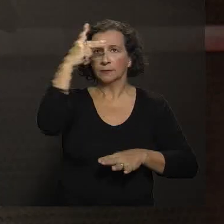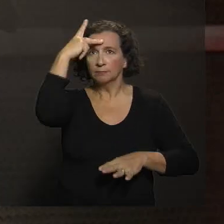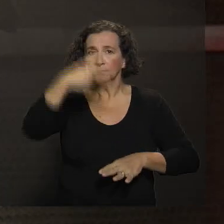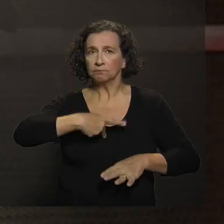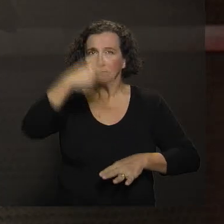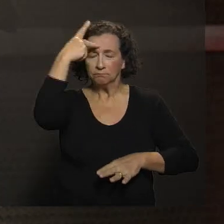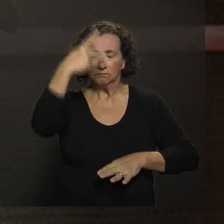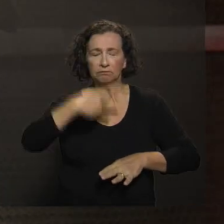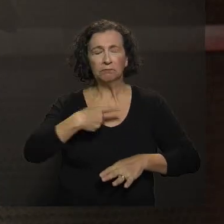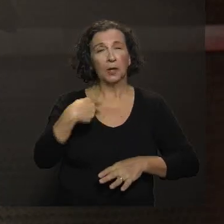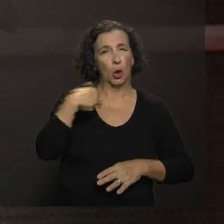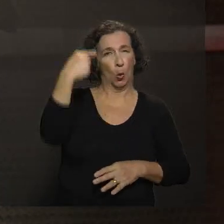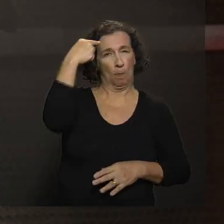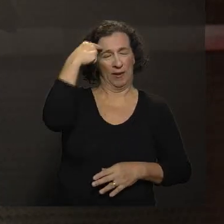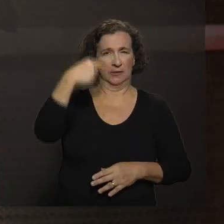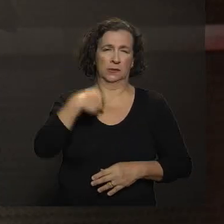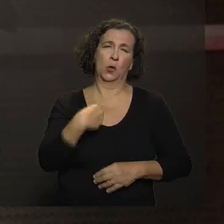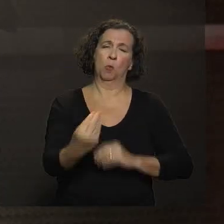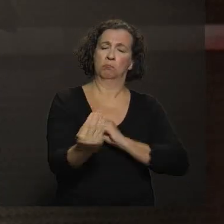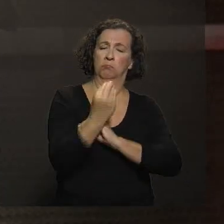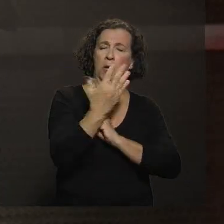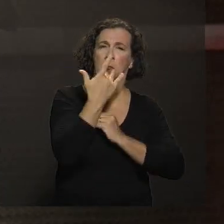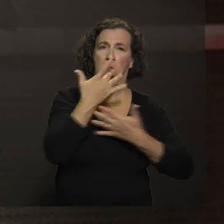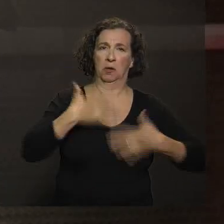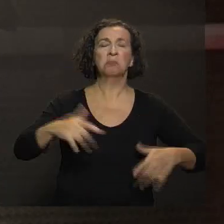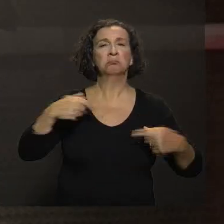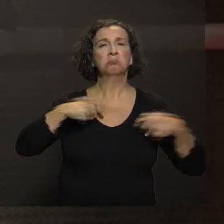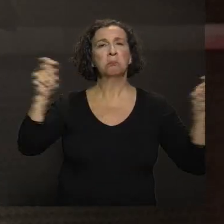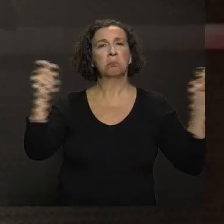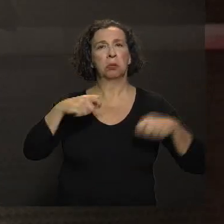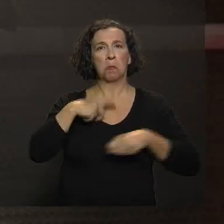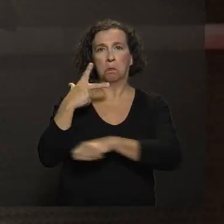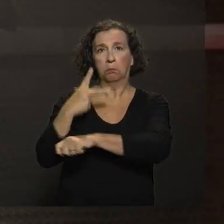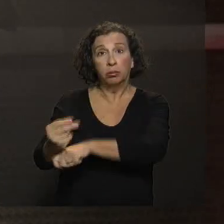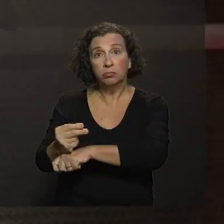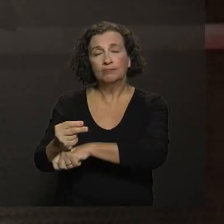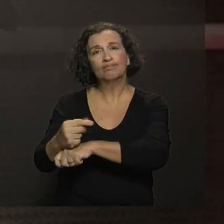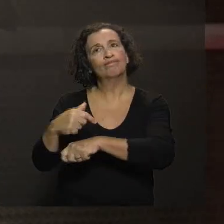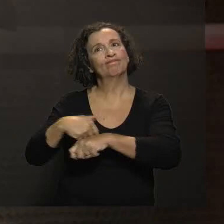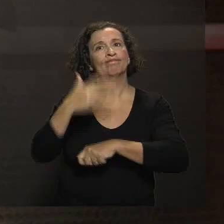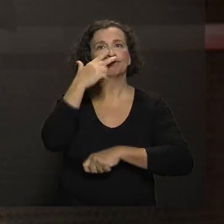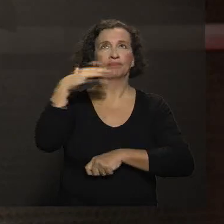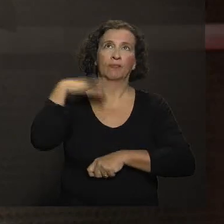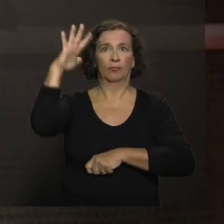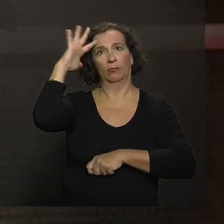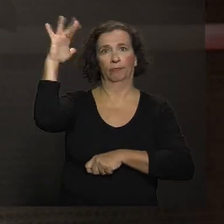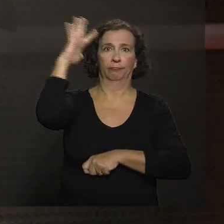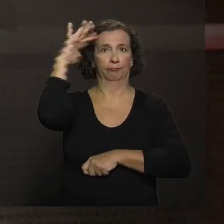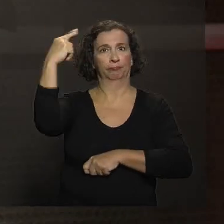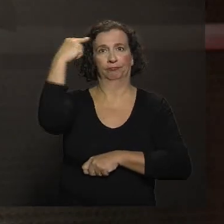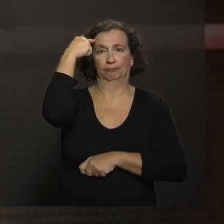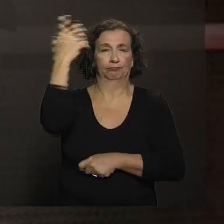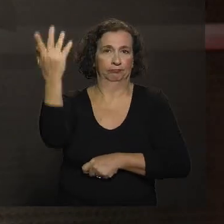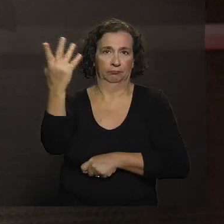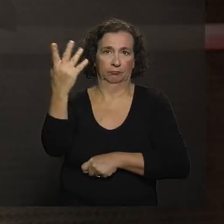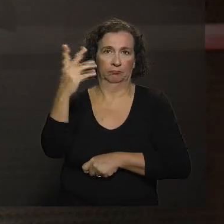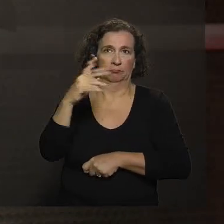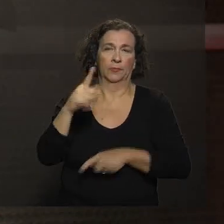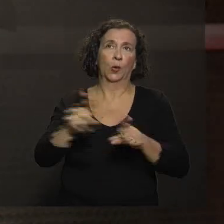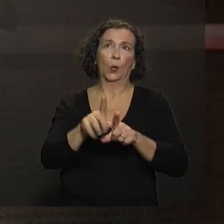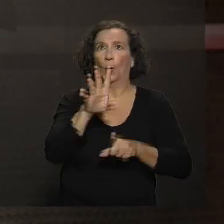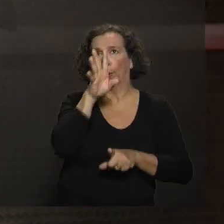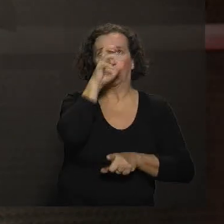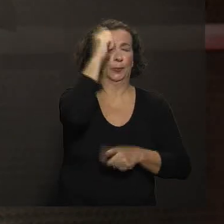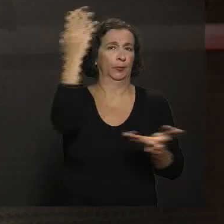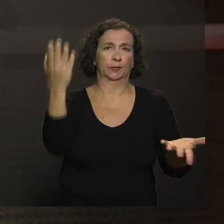que porque você está bem alimentado, você vai resistir a uma doença, é elucubração. Não é a partir de um pressuposto